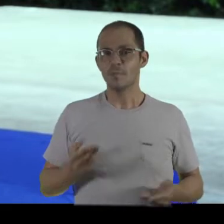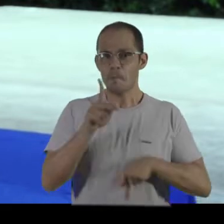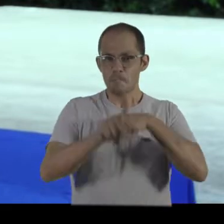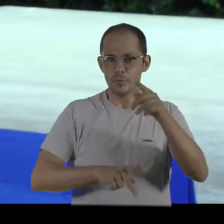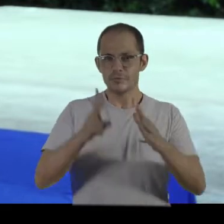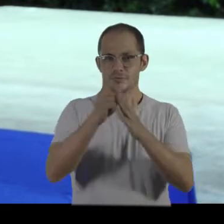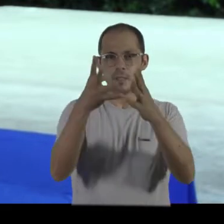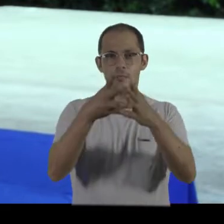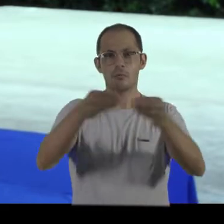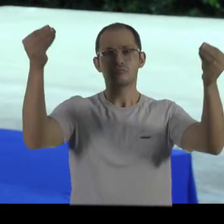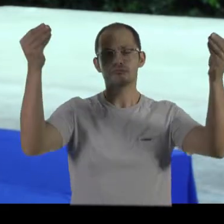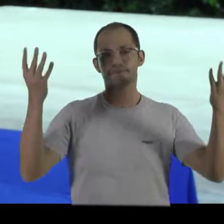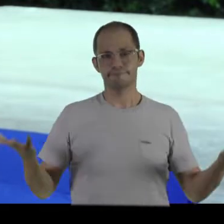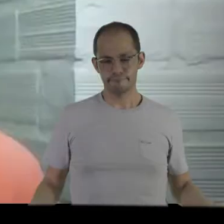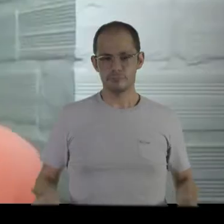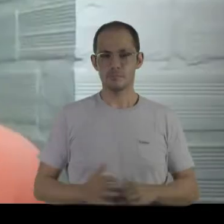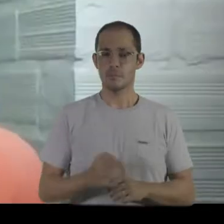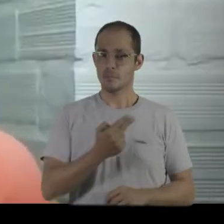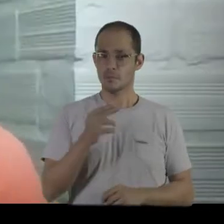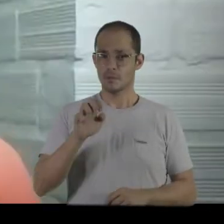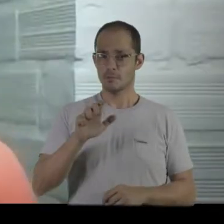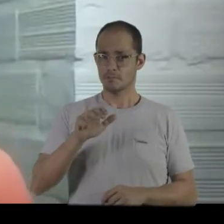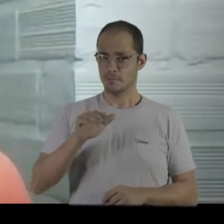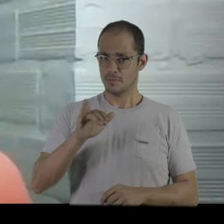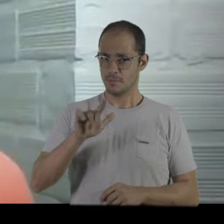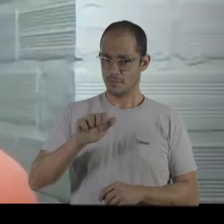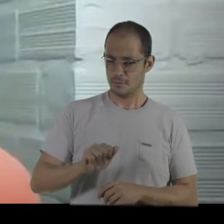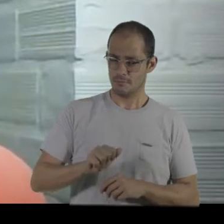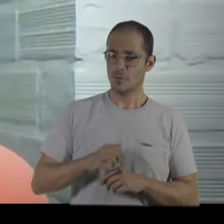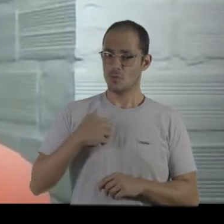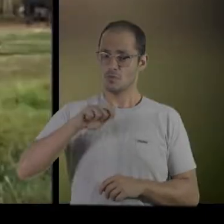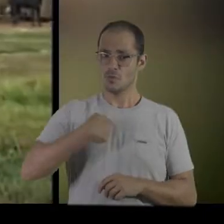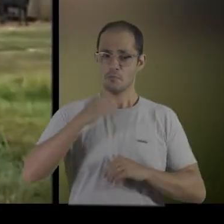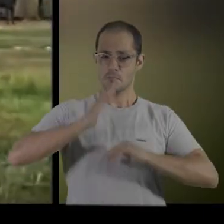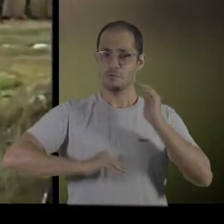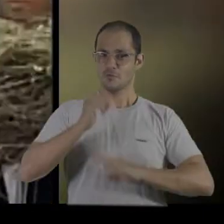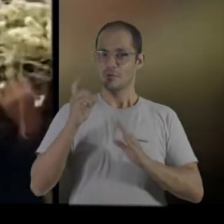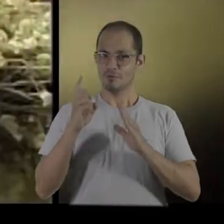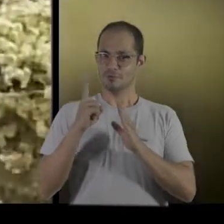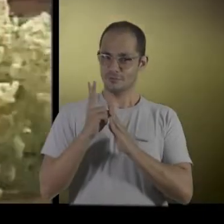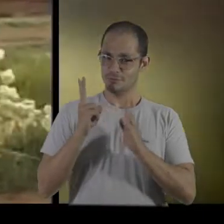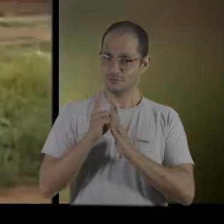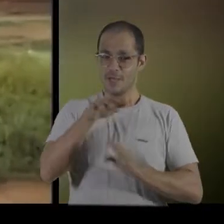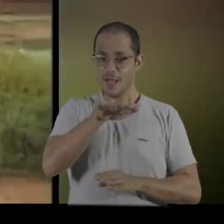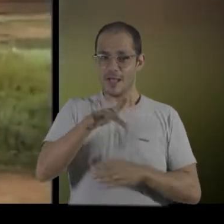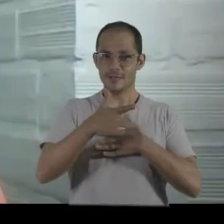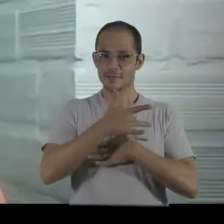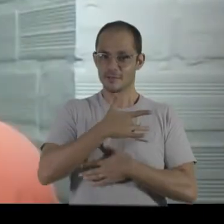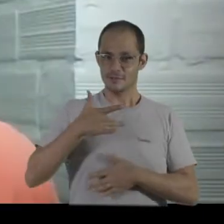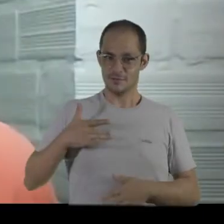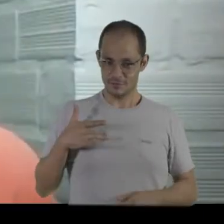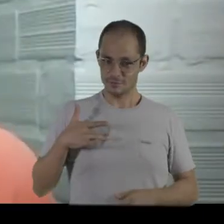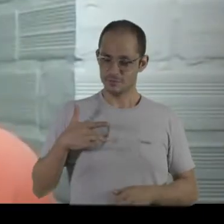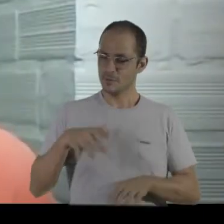não terá mais povos indígenas. Meu nome é Tenille Mendes, eu sou profissional indígena de saúde.